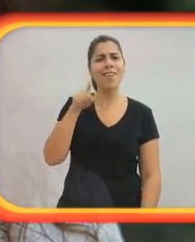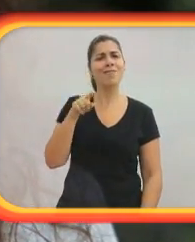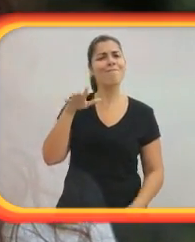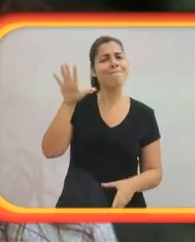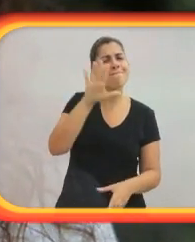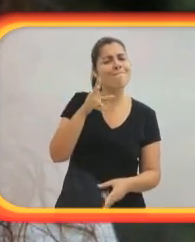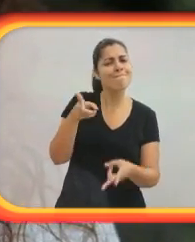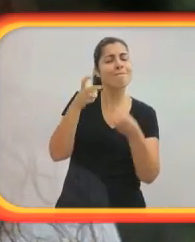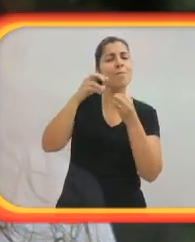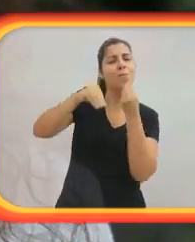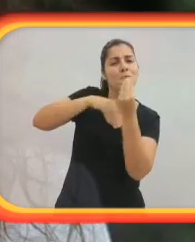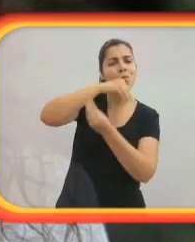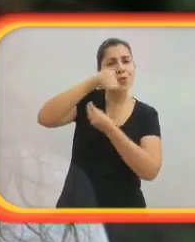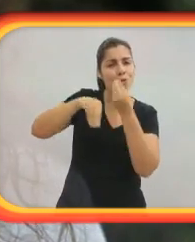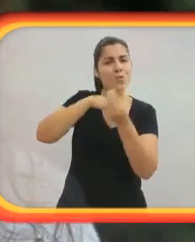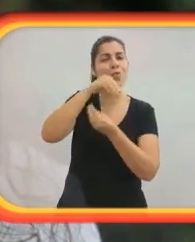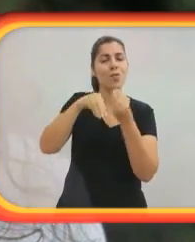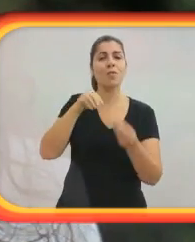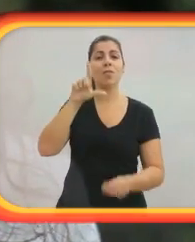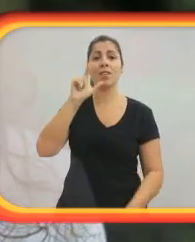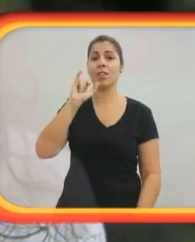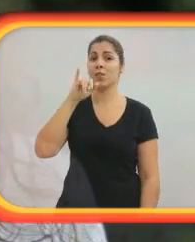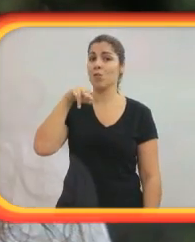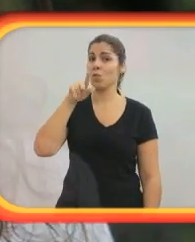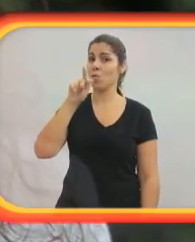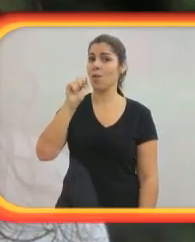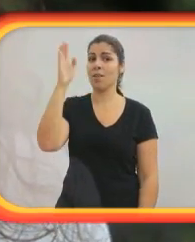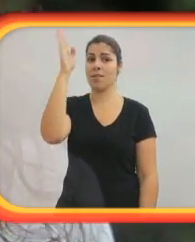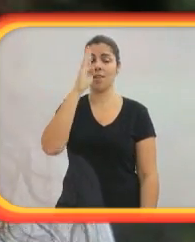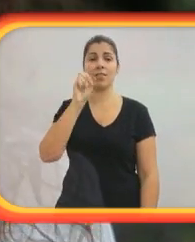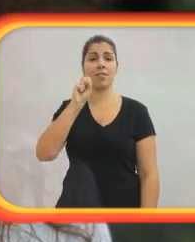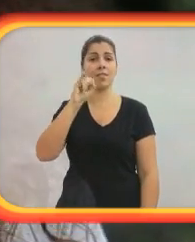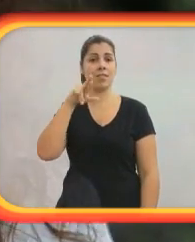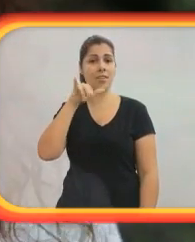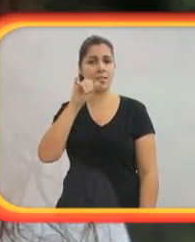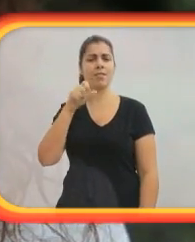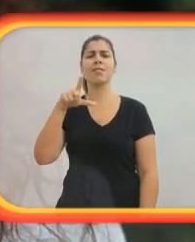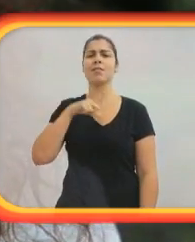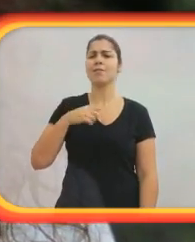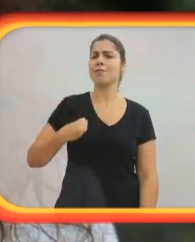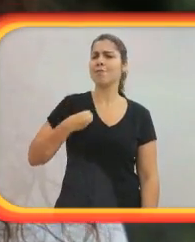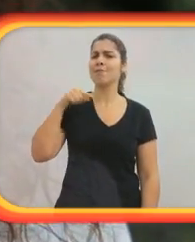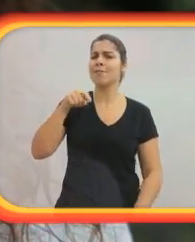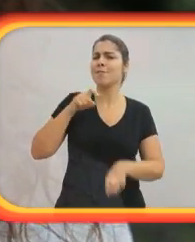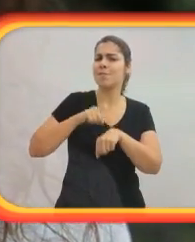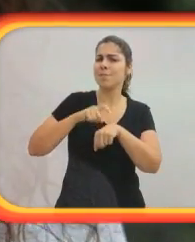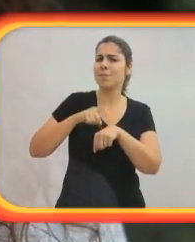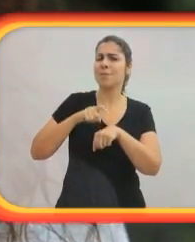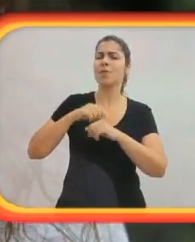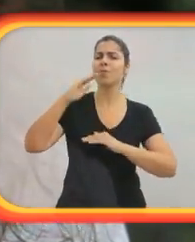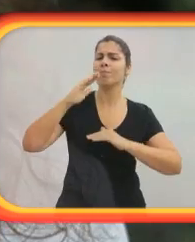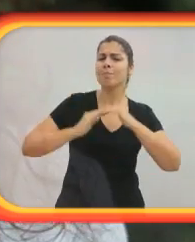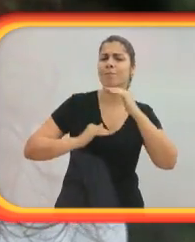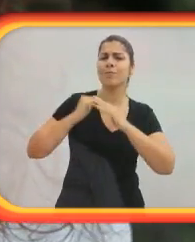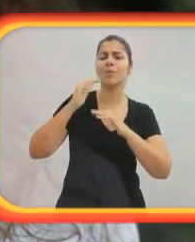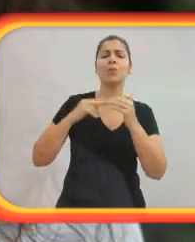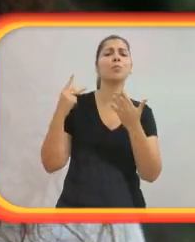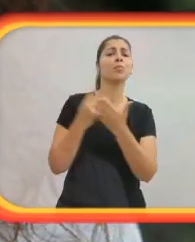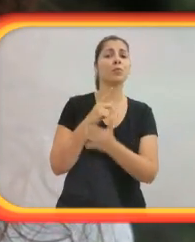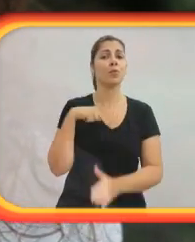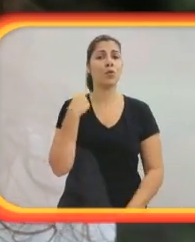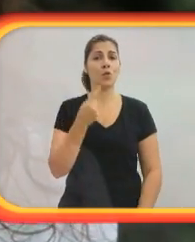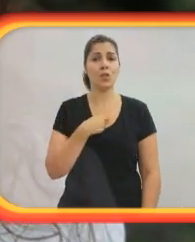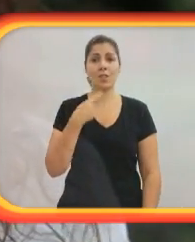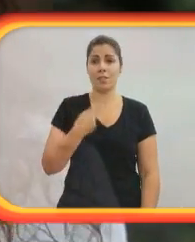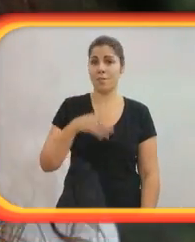lá da França, que era surdo, e começou a usar a língua de sinais francesa com os alunos surdos daqui. E isso, de certa